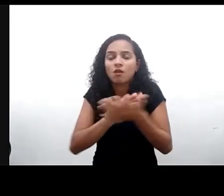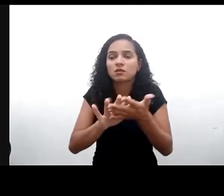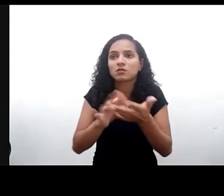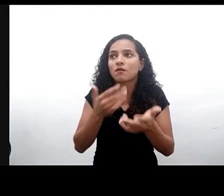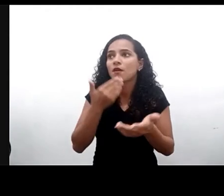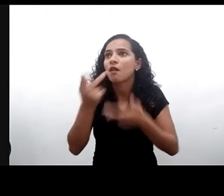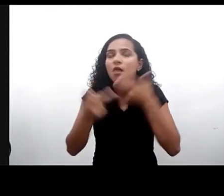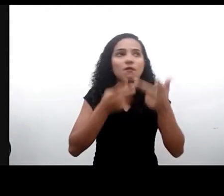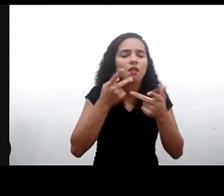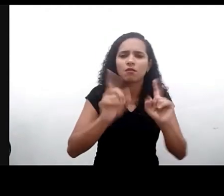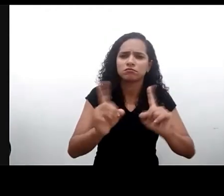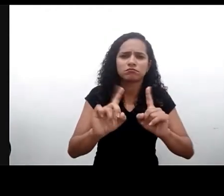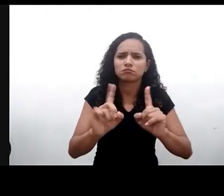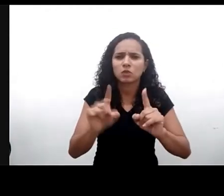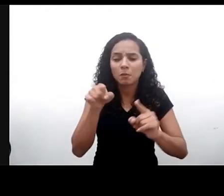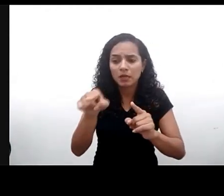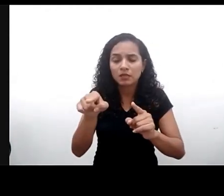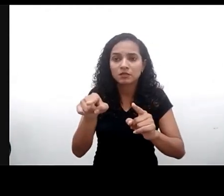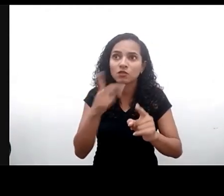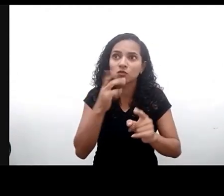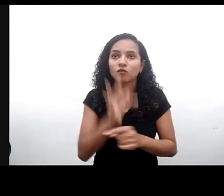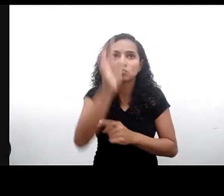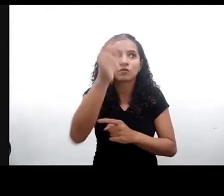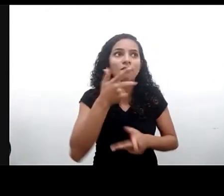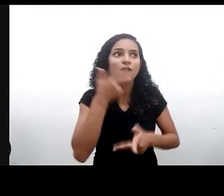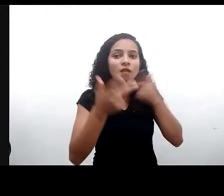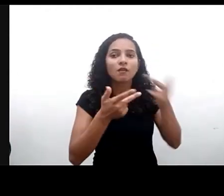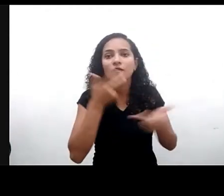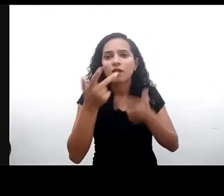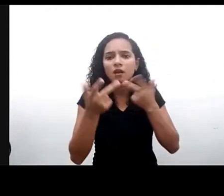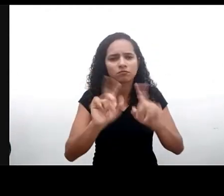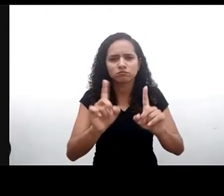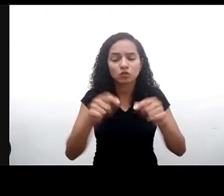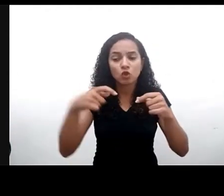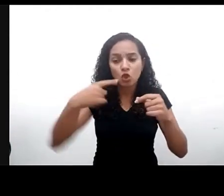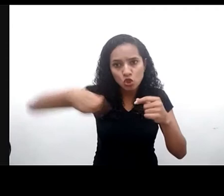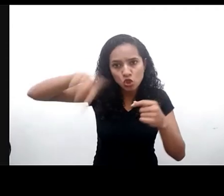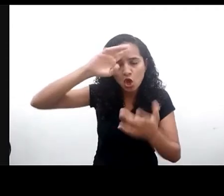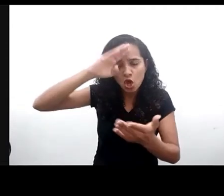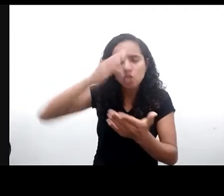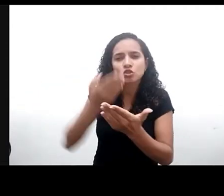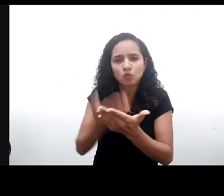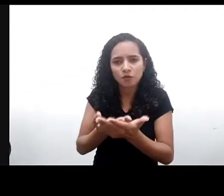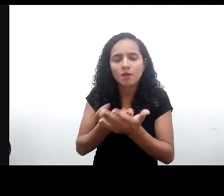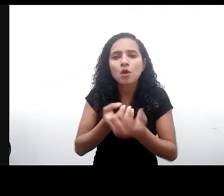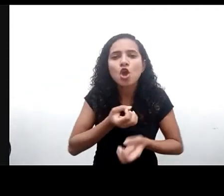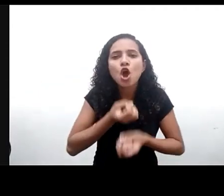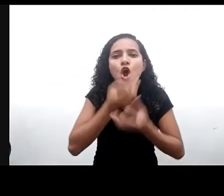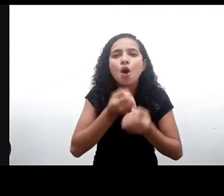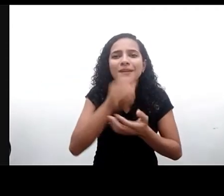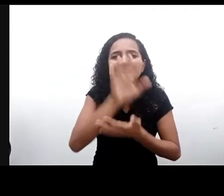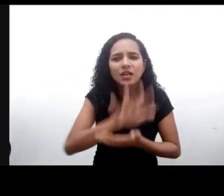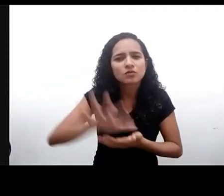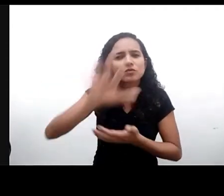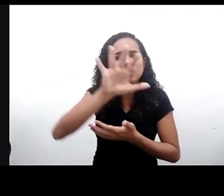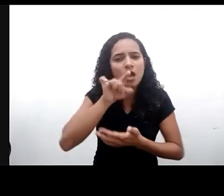tudo pode se tornar uma falácia. Nós confiamos em que o comentário geral é pertinente pelos